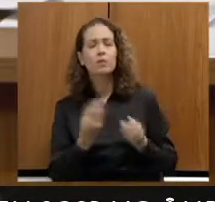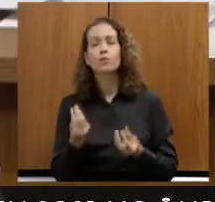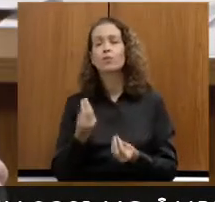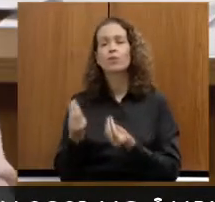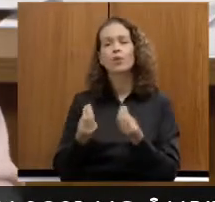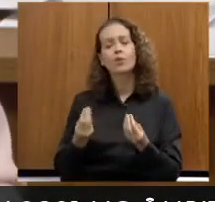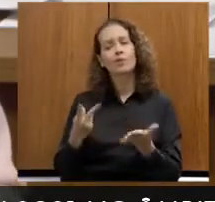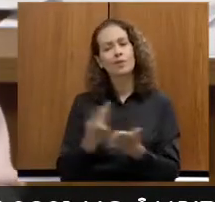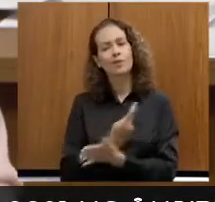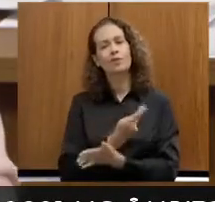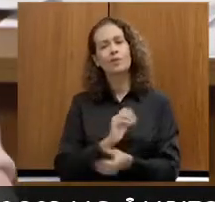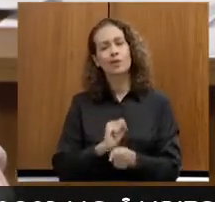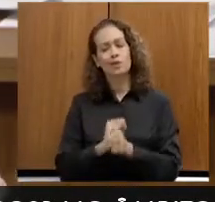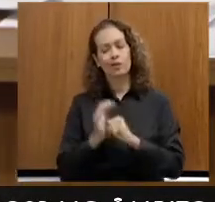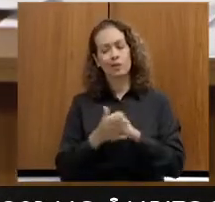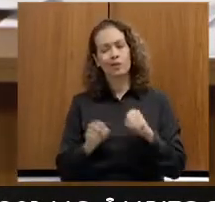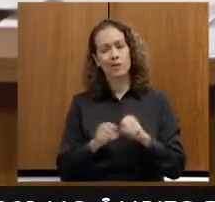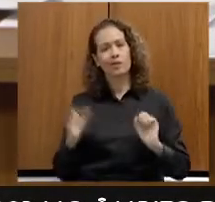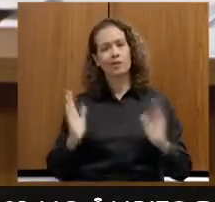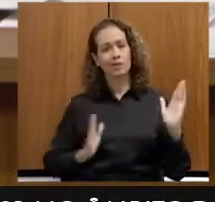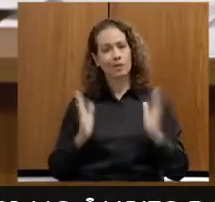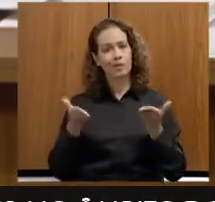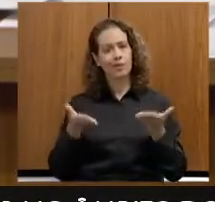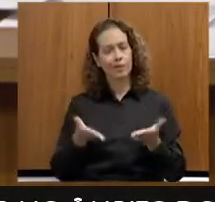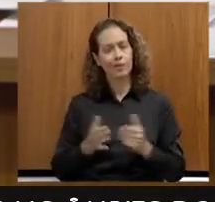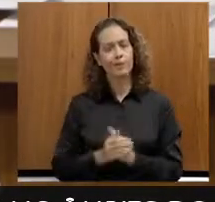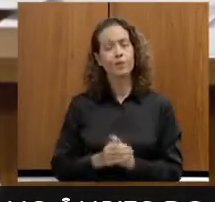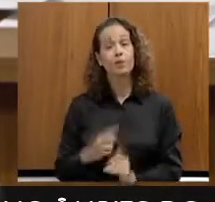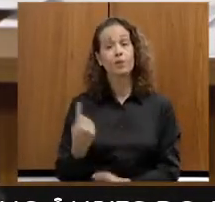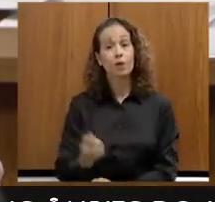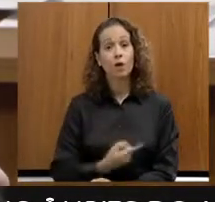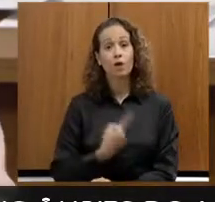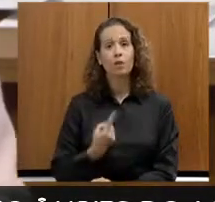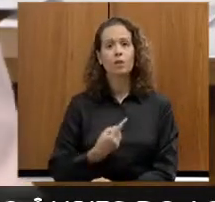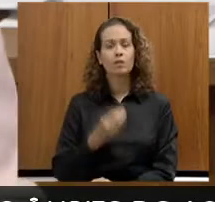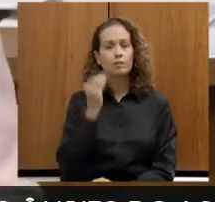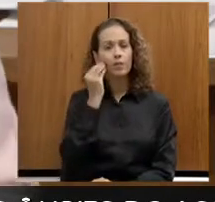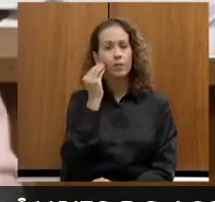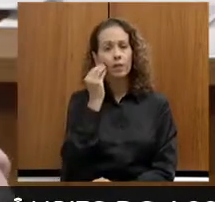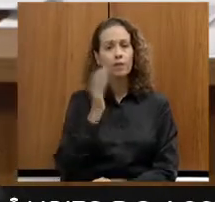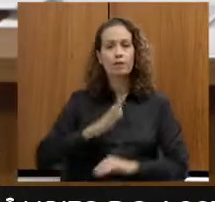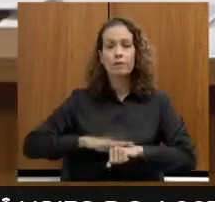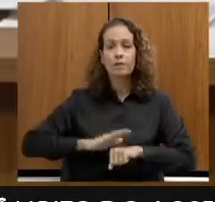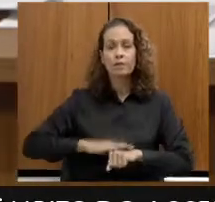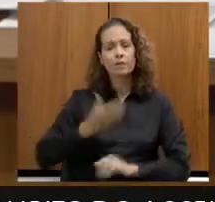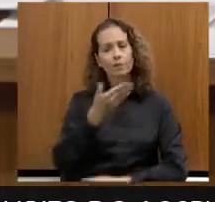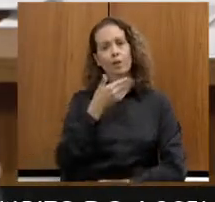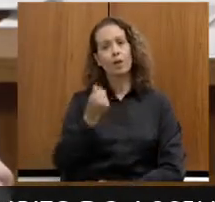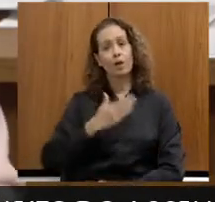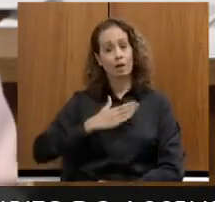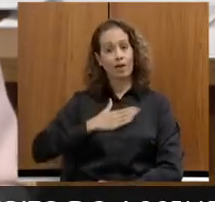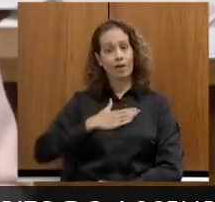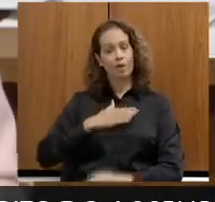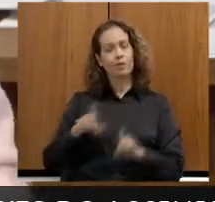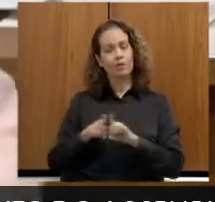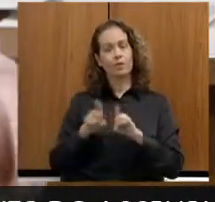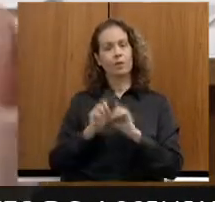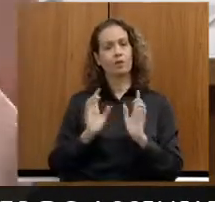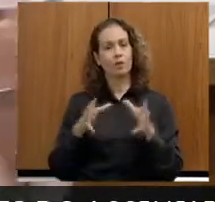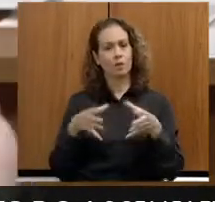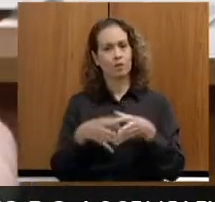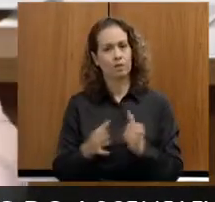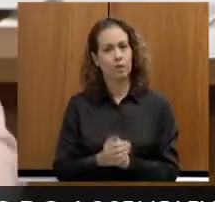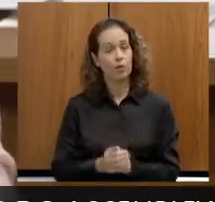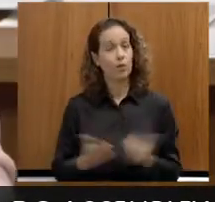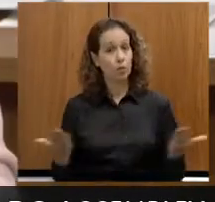E nós estamos tentando fazer o nosso melhor. E aí eu falo não só de mim, mas de toda a equipe. Hoje que